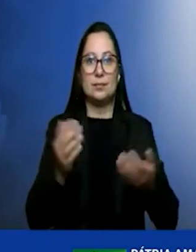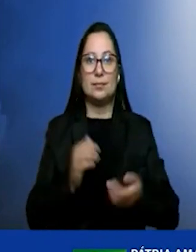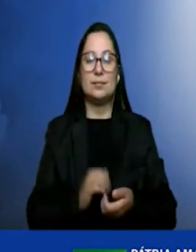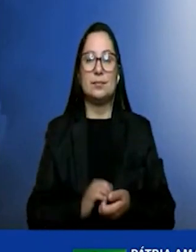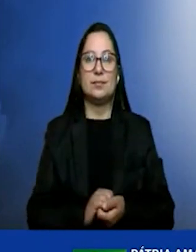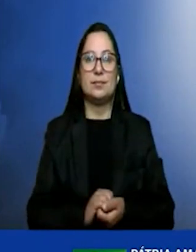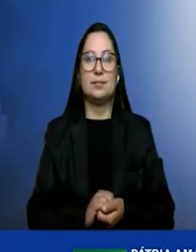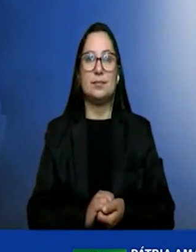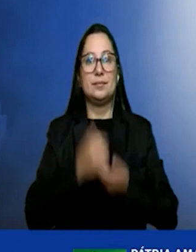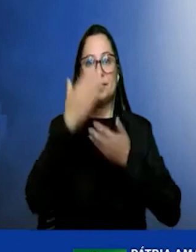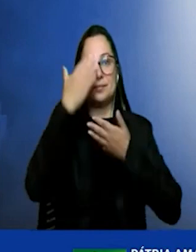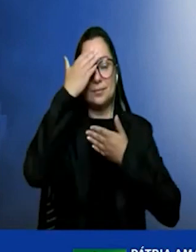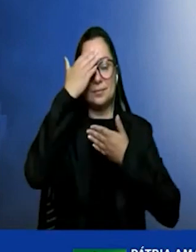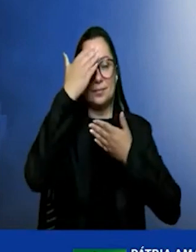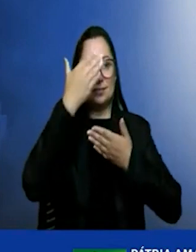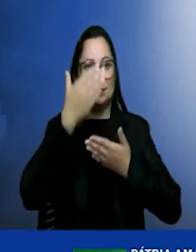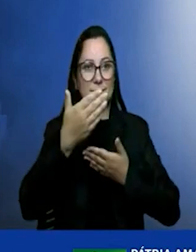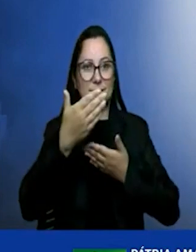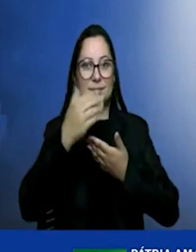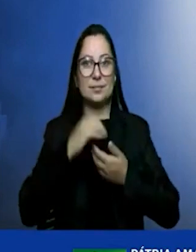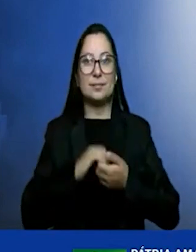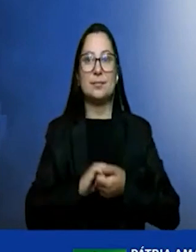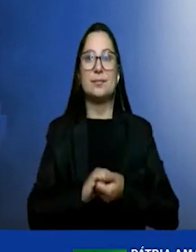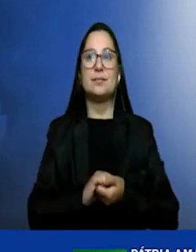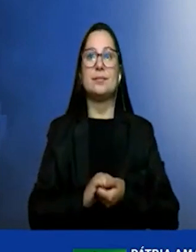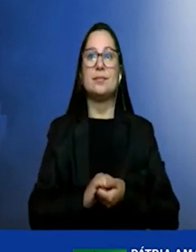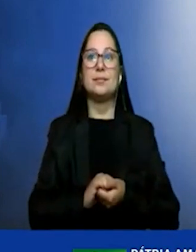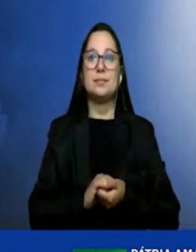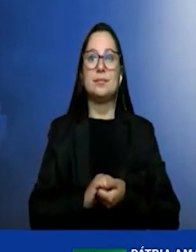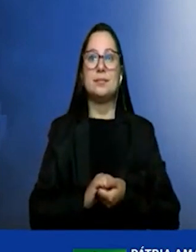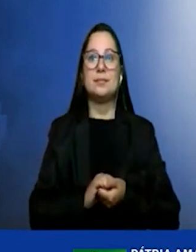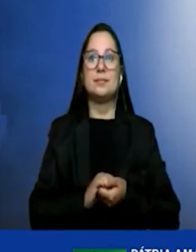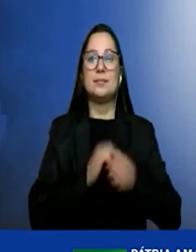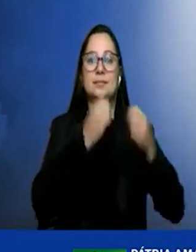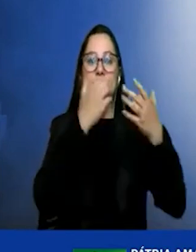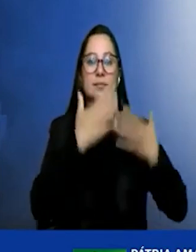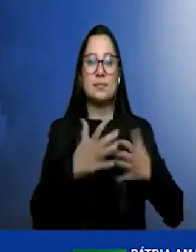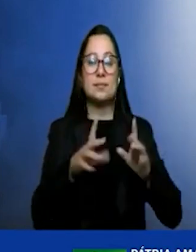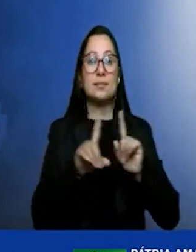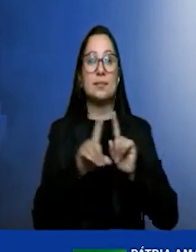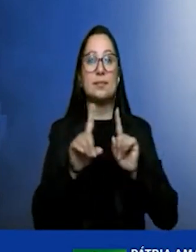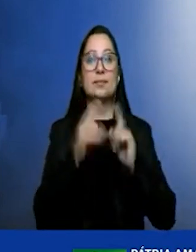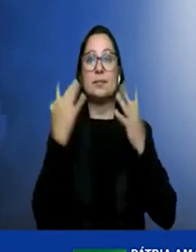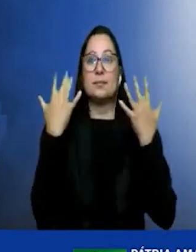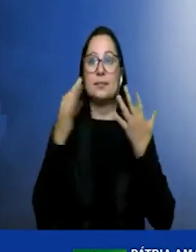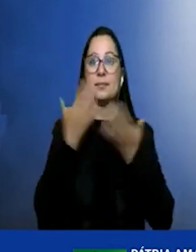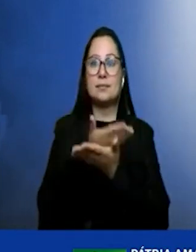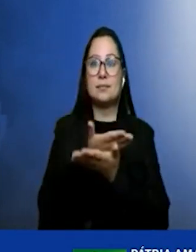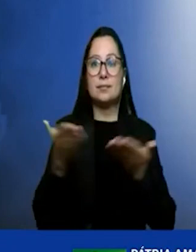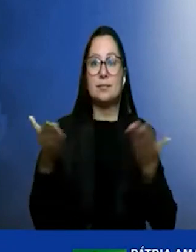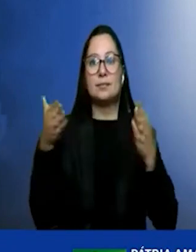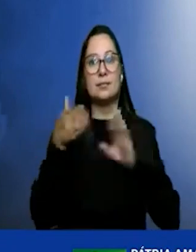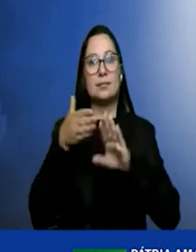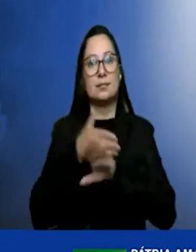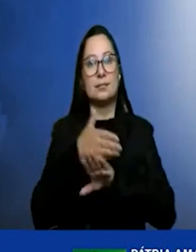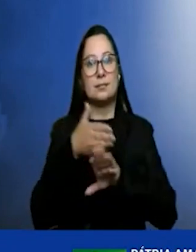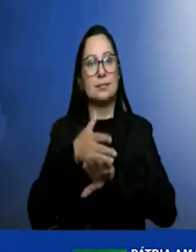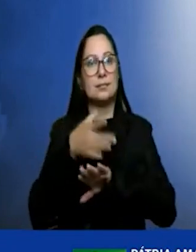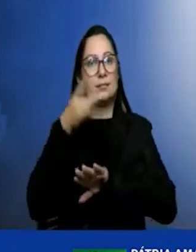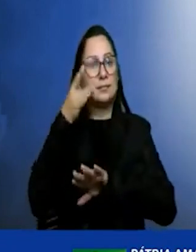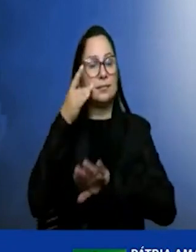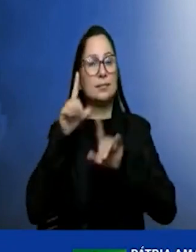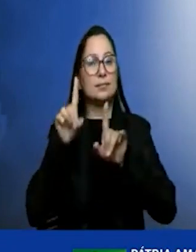agradecer ao BAM pela introdução parabenizar aqui todos os participantes presencialmente e também